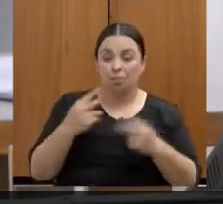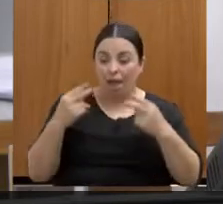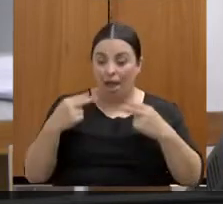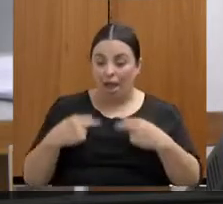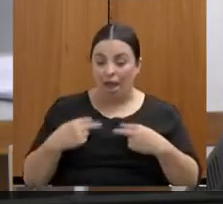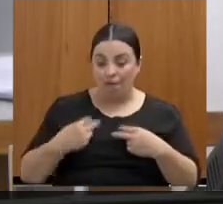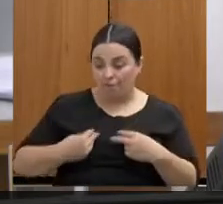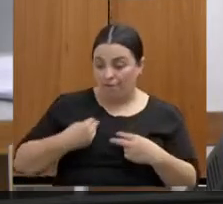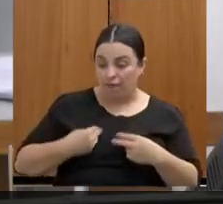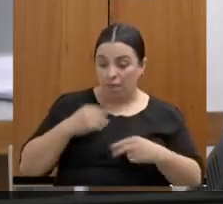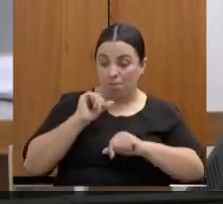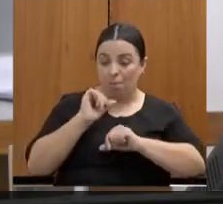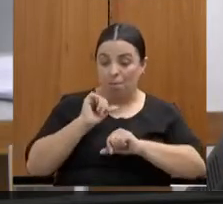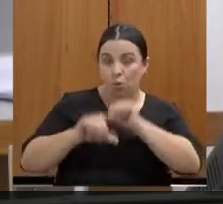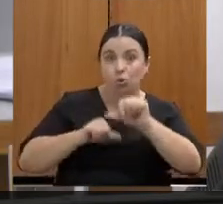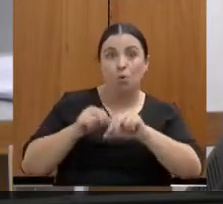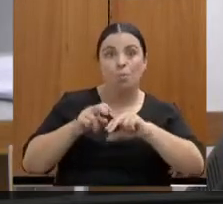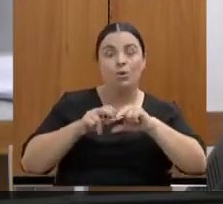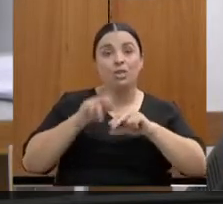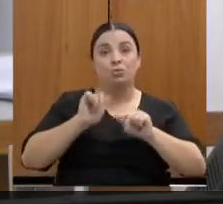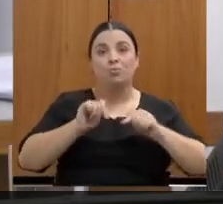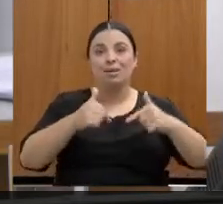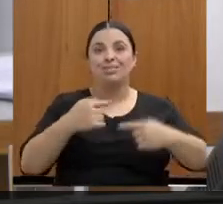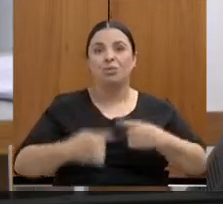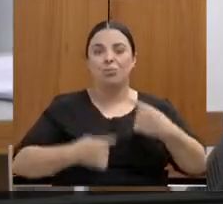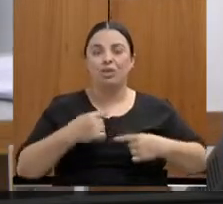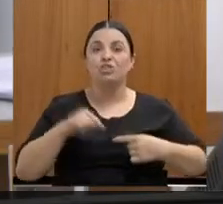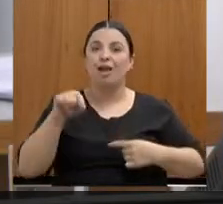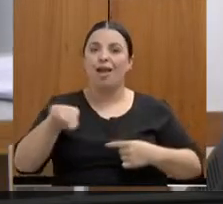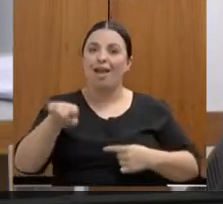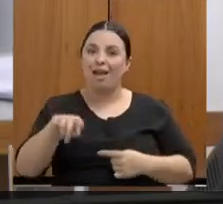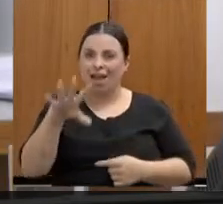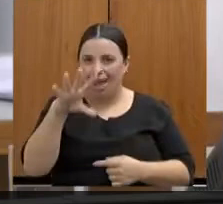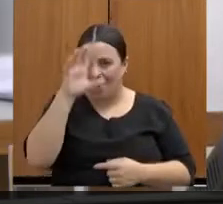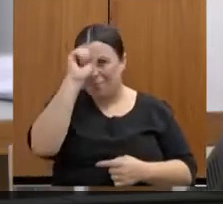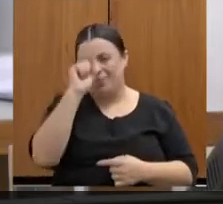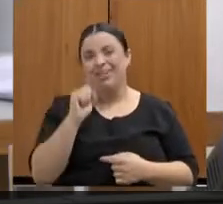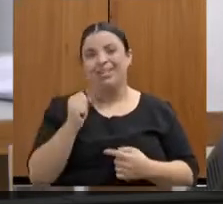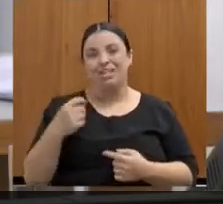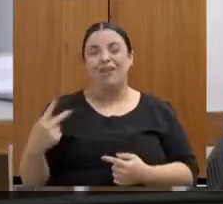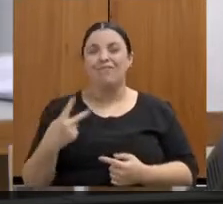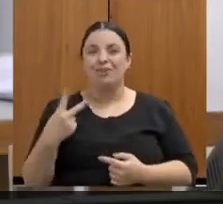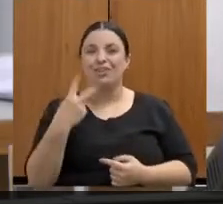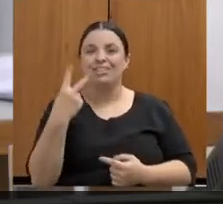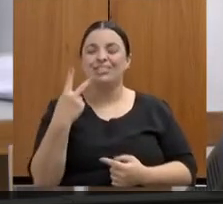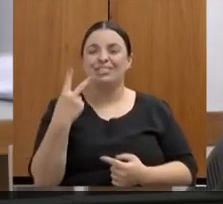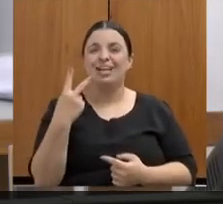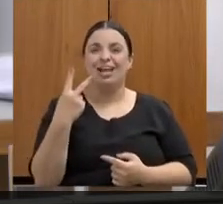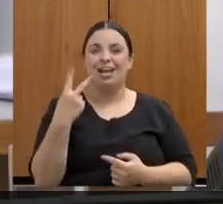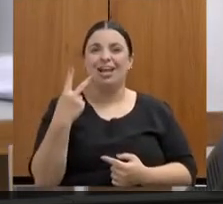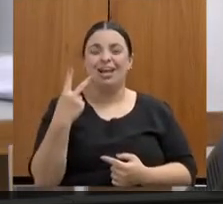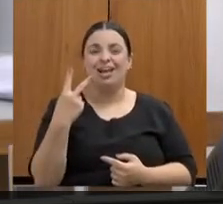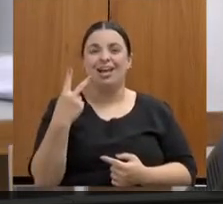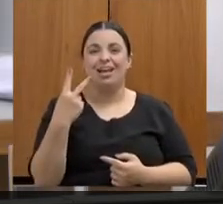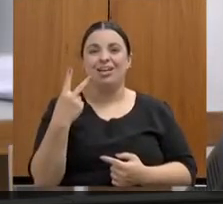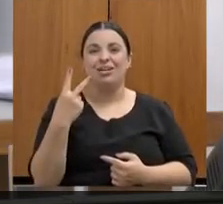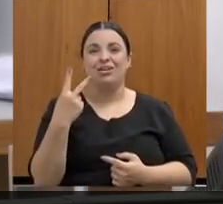ação política, elas aprendem a valorizar a sua atividade, elas aprendem da